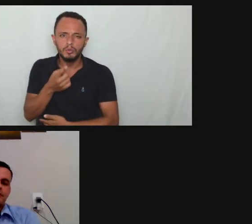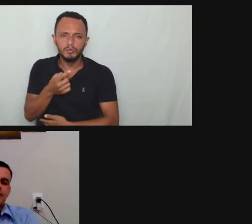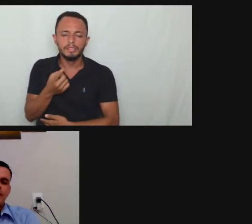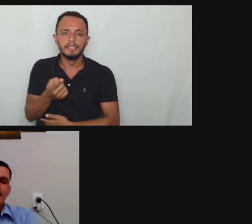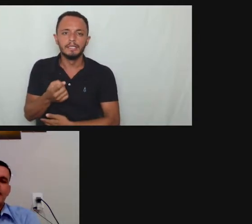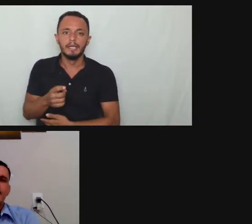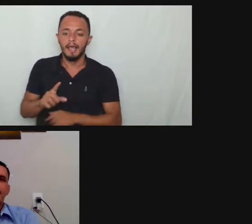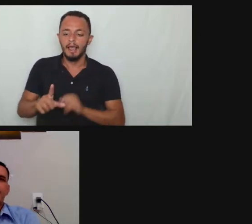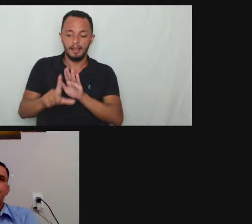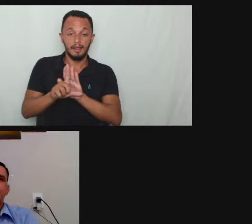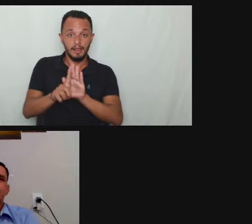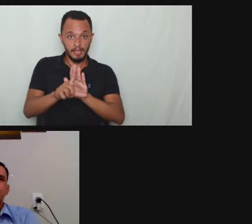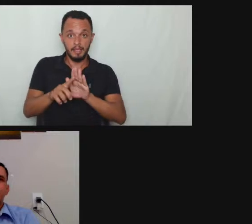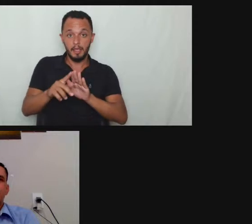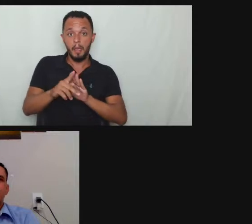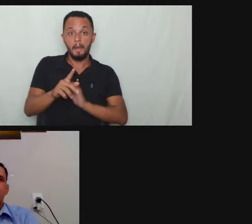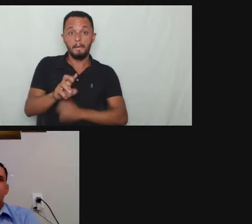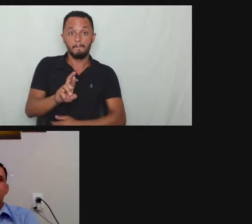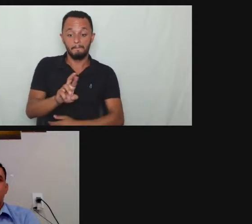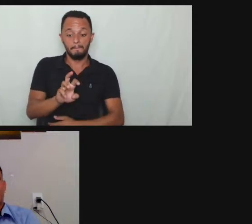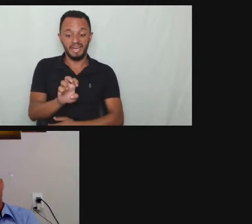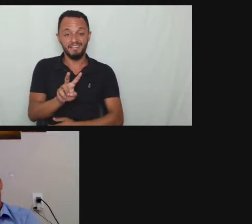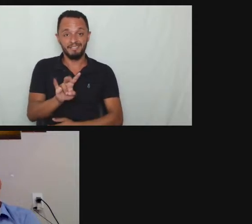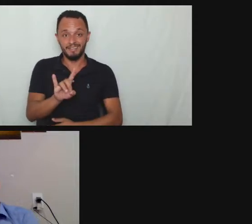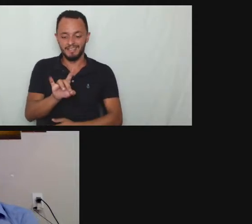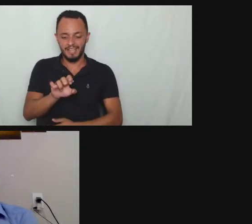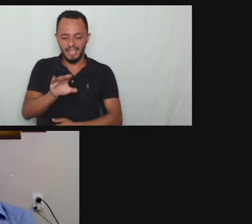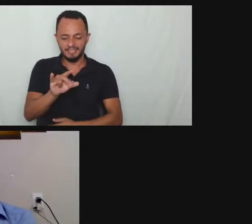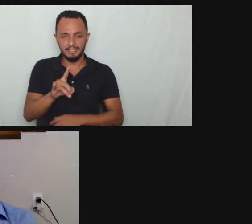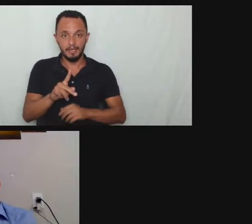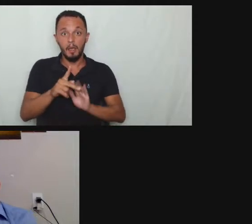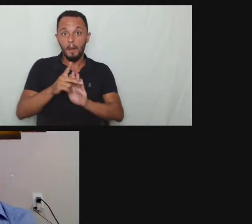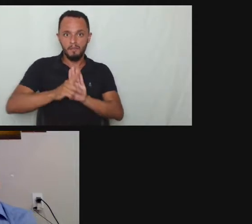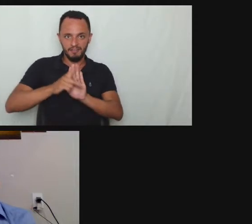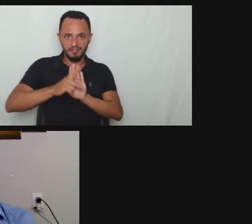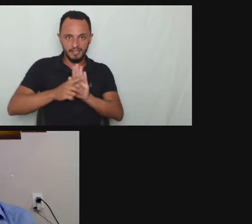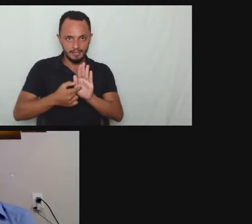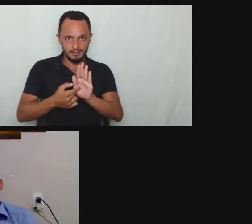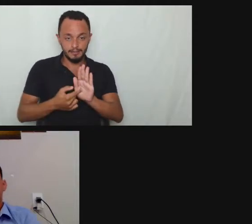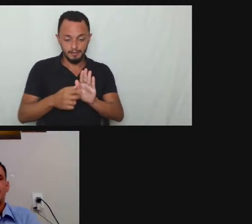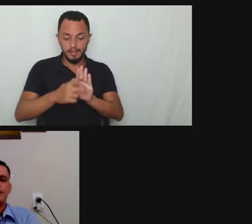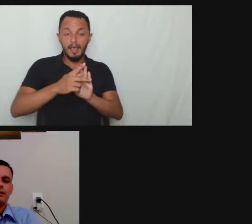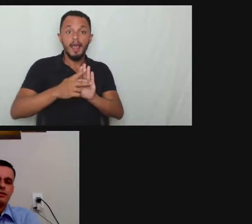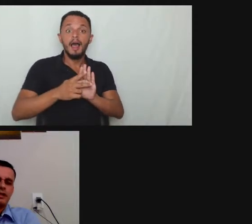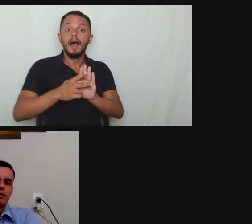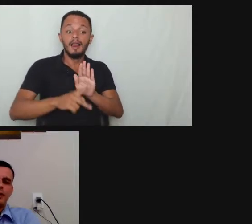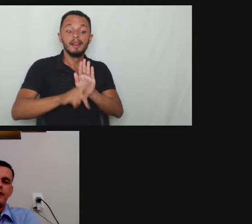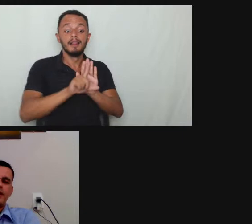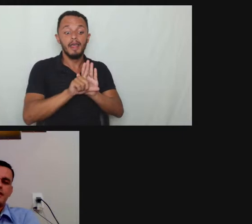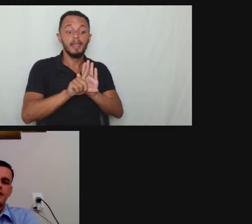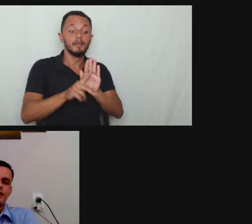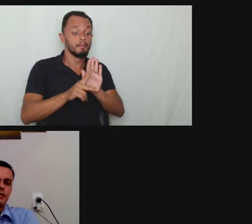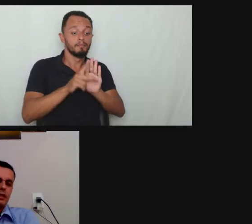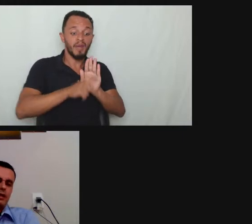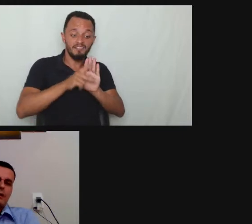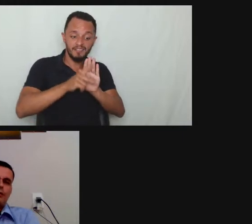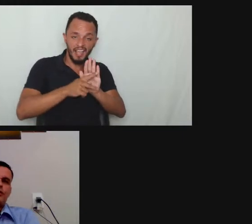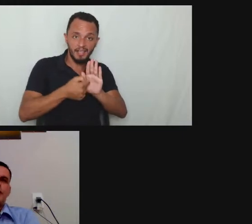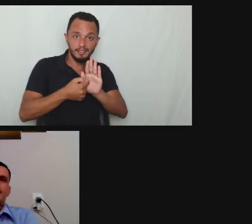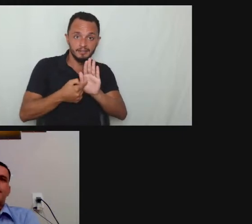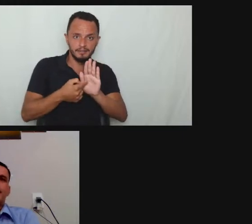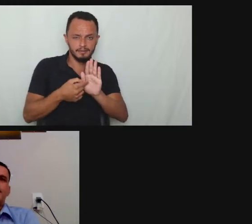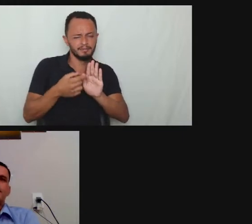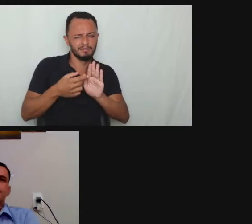treze e determina é ela é ela é uma lei previdenciária mas ela determina situação bem interessante